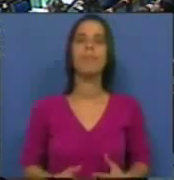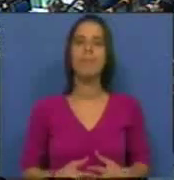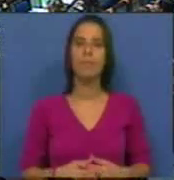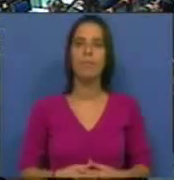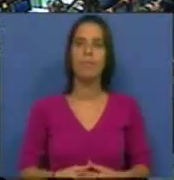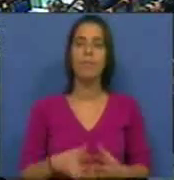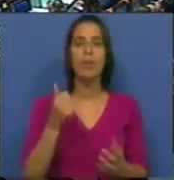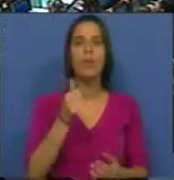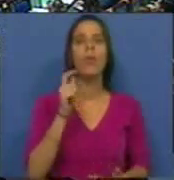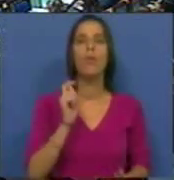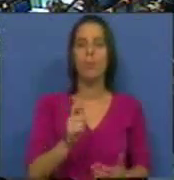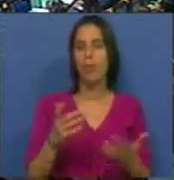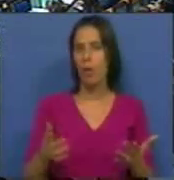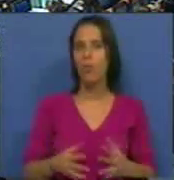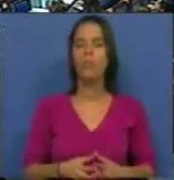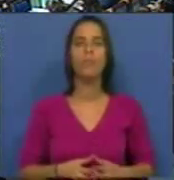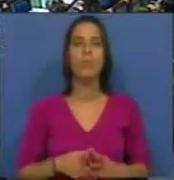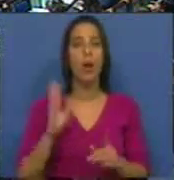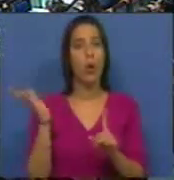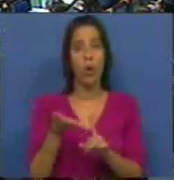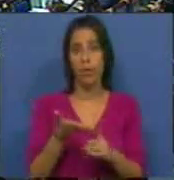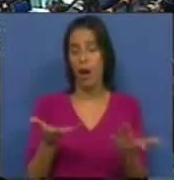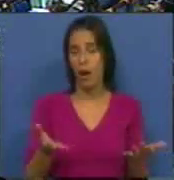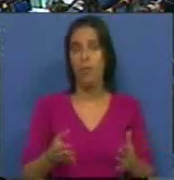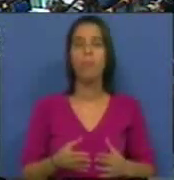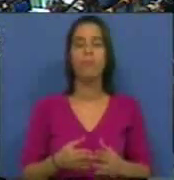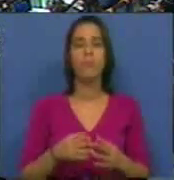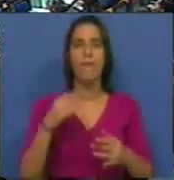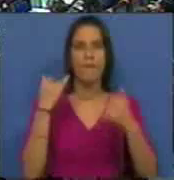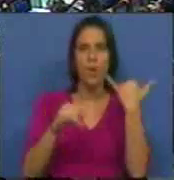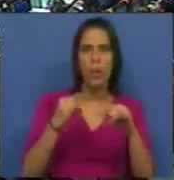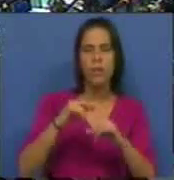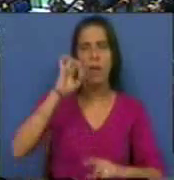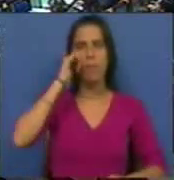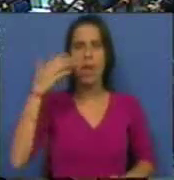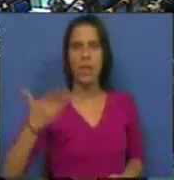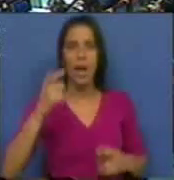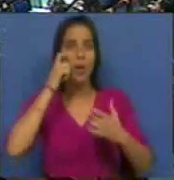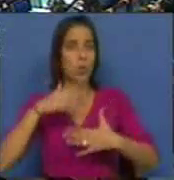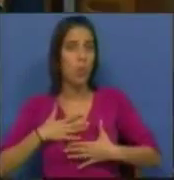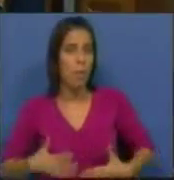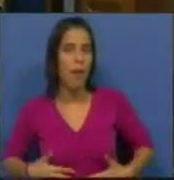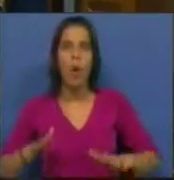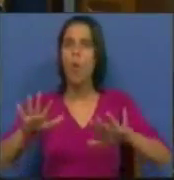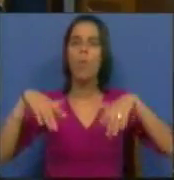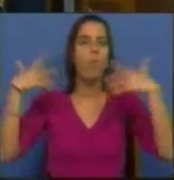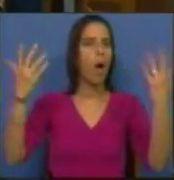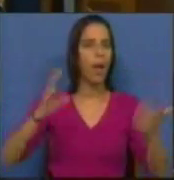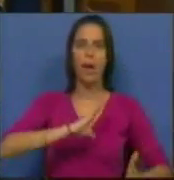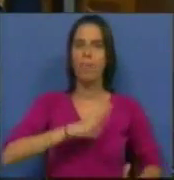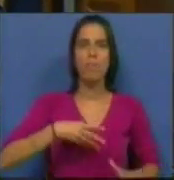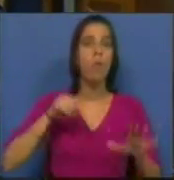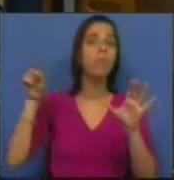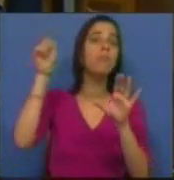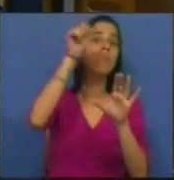O Bloco de Esquerda condena violações aos direitos humanos em qualquer parte do mundo.